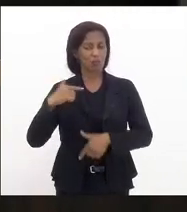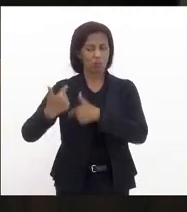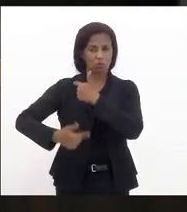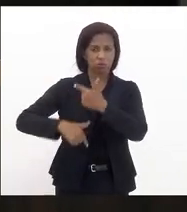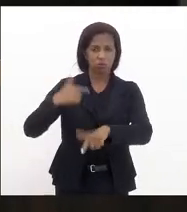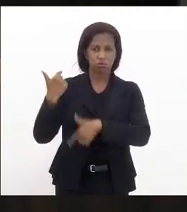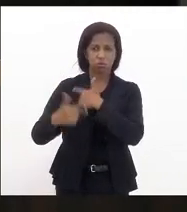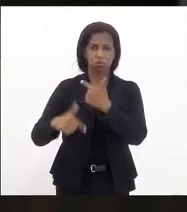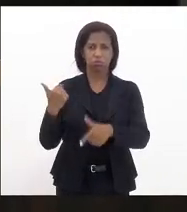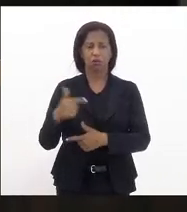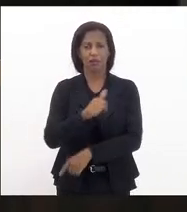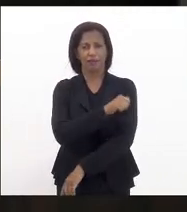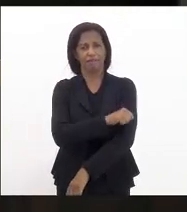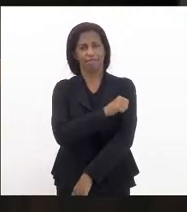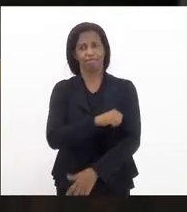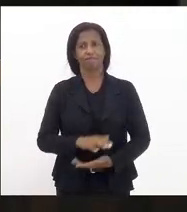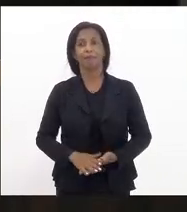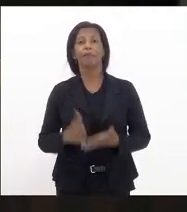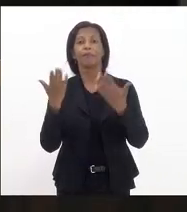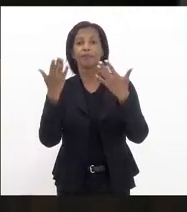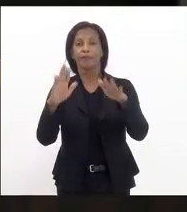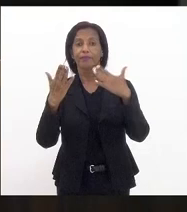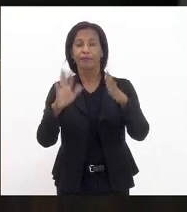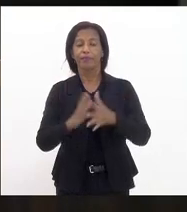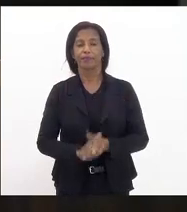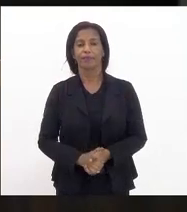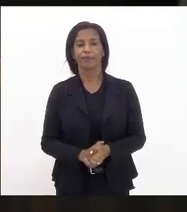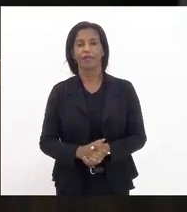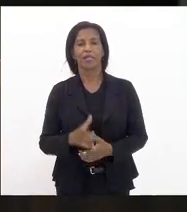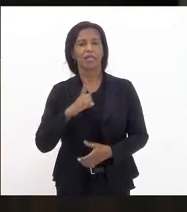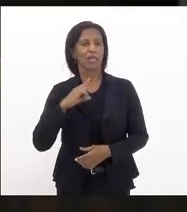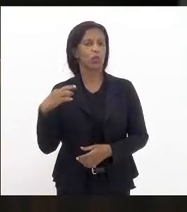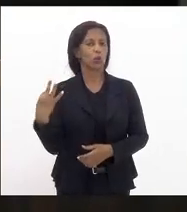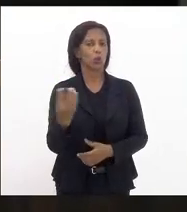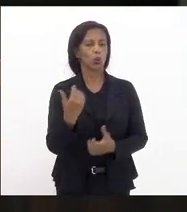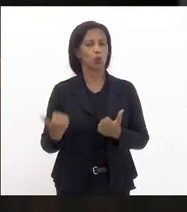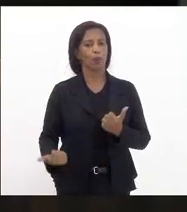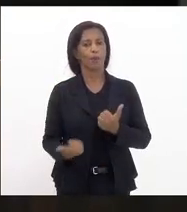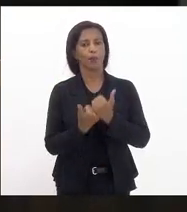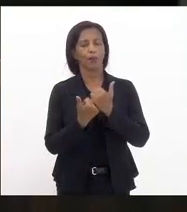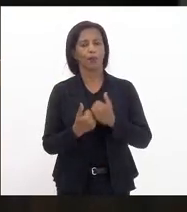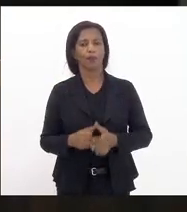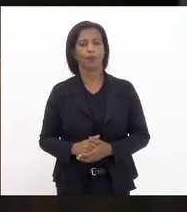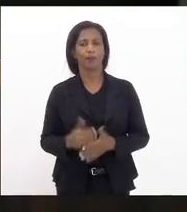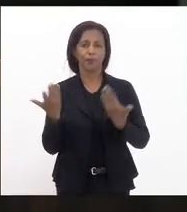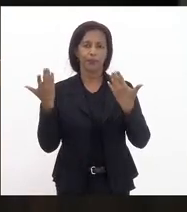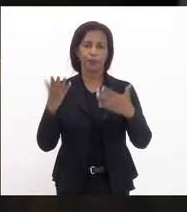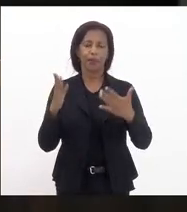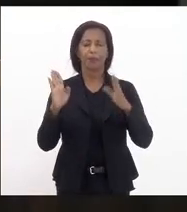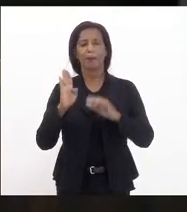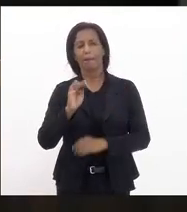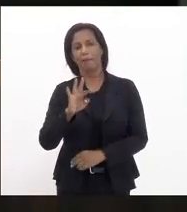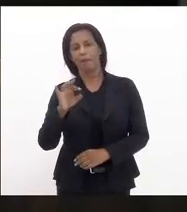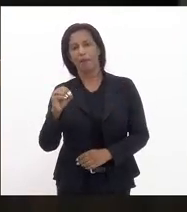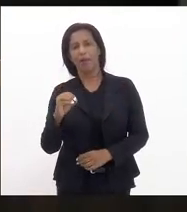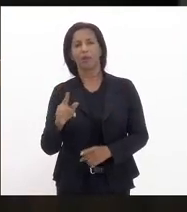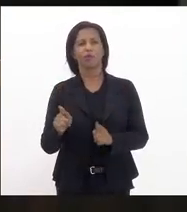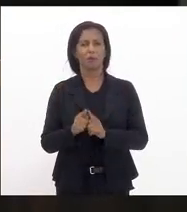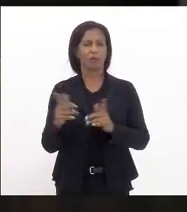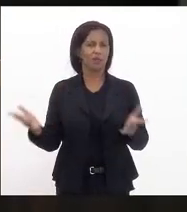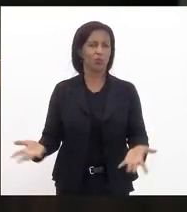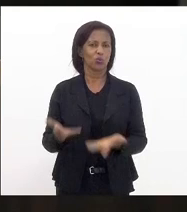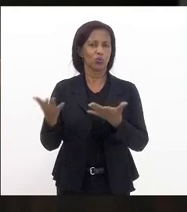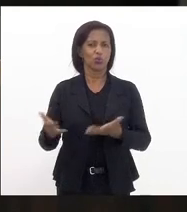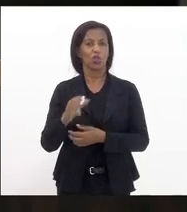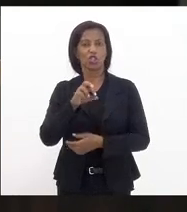pela frente deputada enfermeira Regiane parabéns tem todo o nosso apoio parabéns ao Bebeto também um grande incentivador